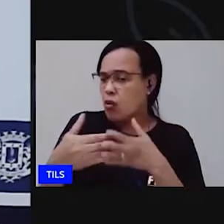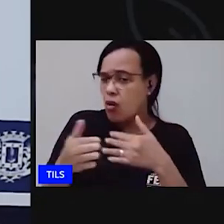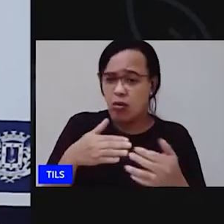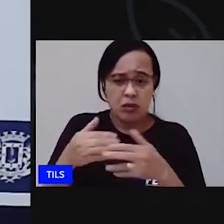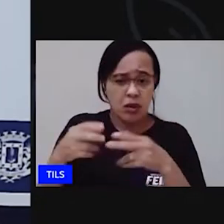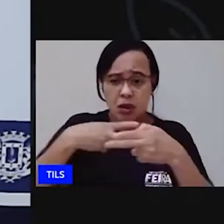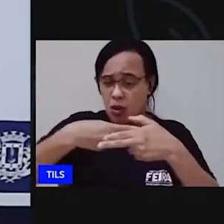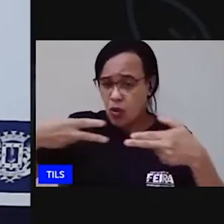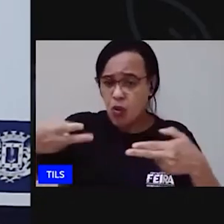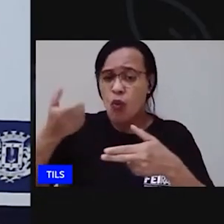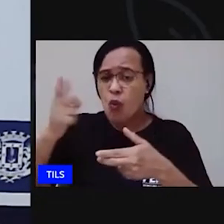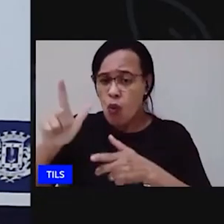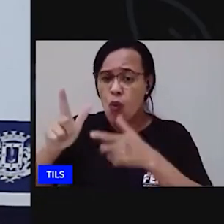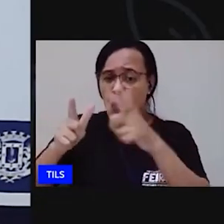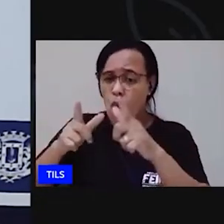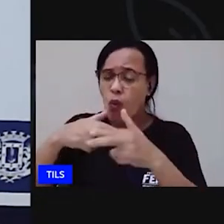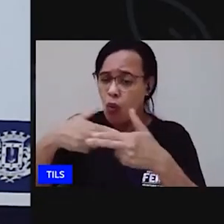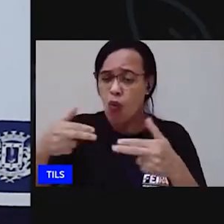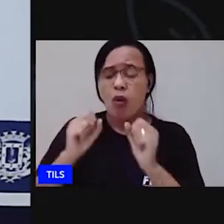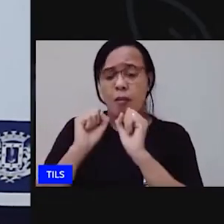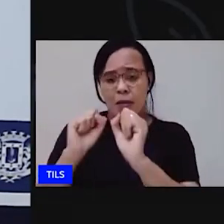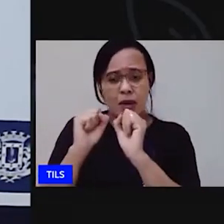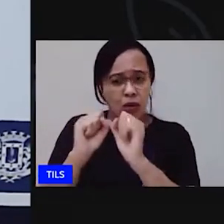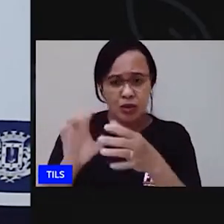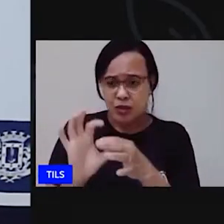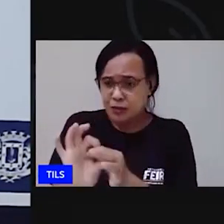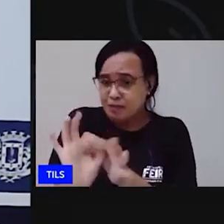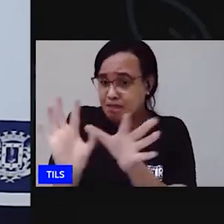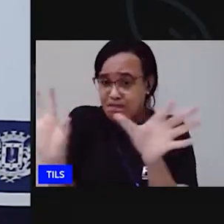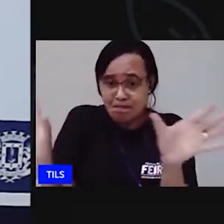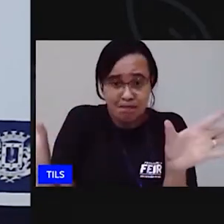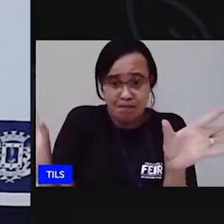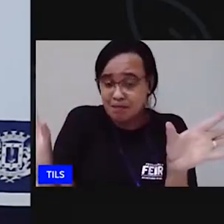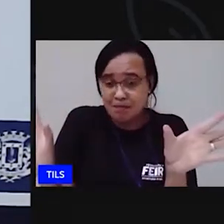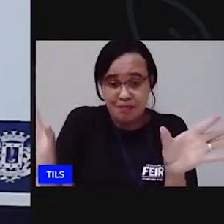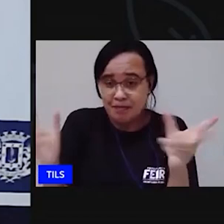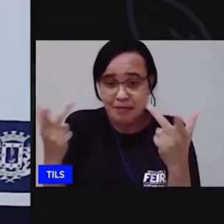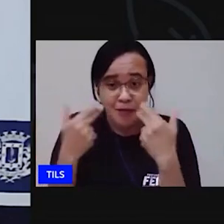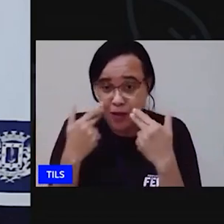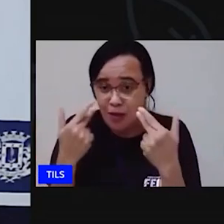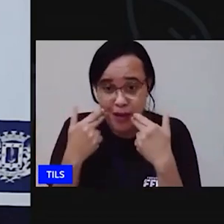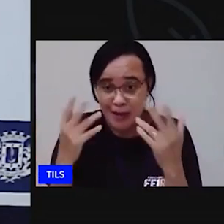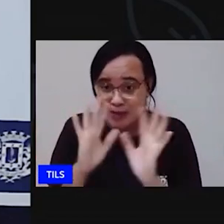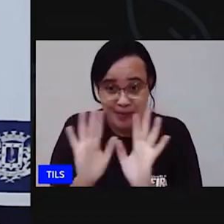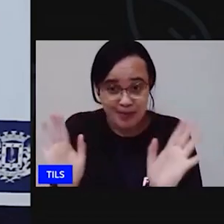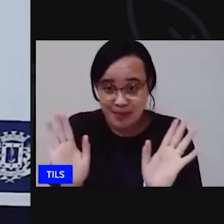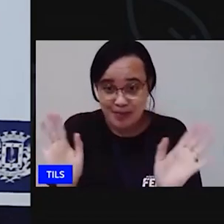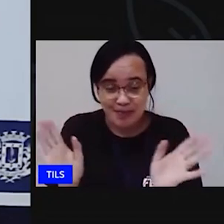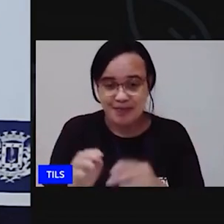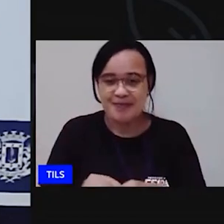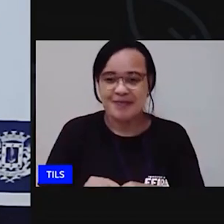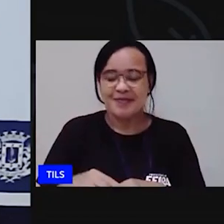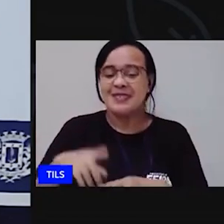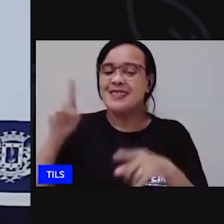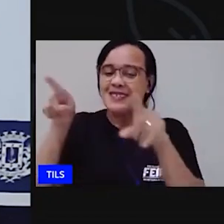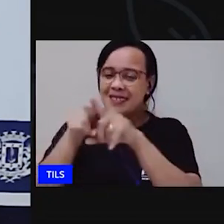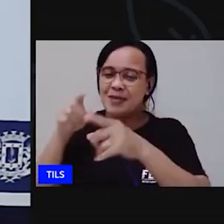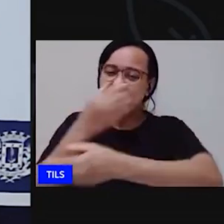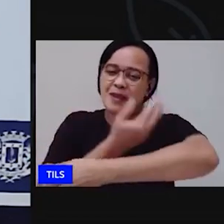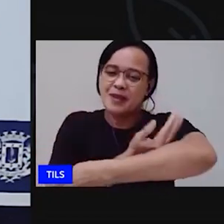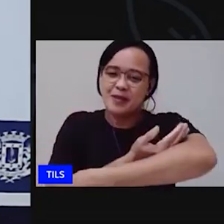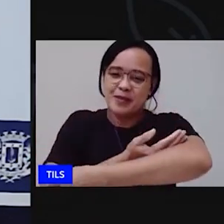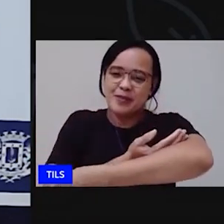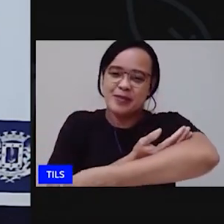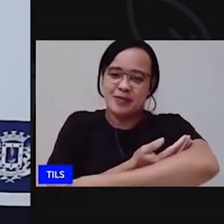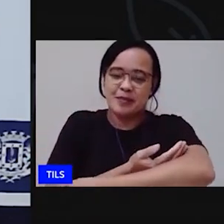outros outros objetos que vocês tenham aí na casa de vocês pra fazer essa comparação vou colocar essa bonequinha aqui